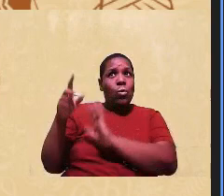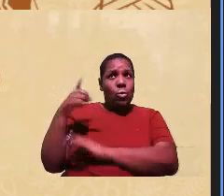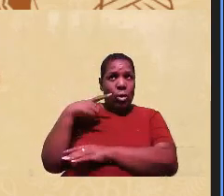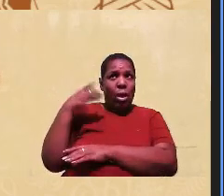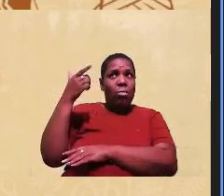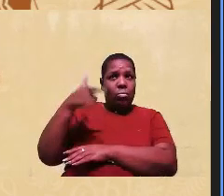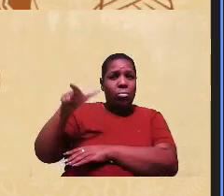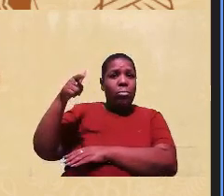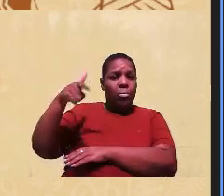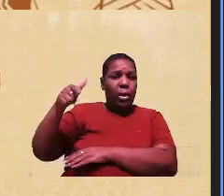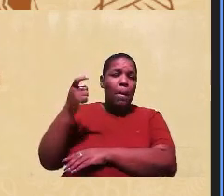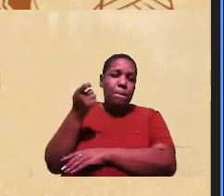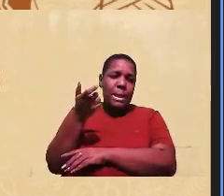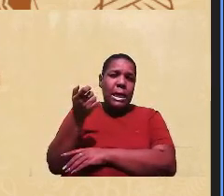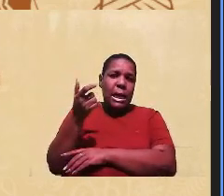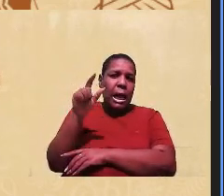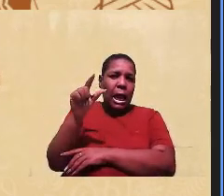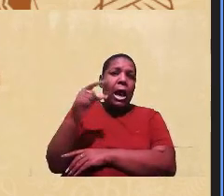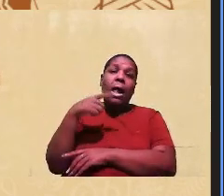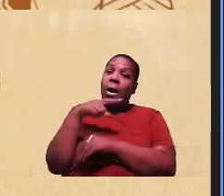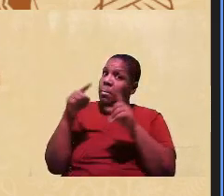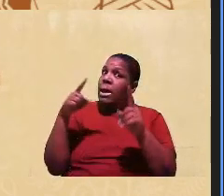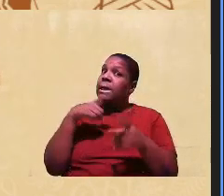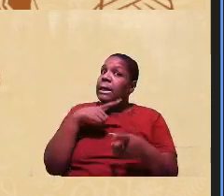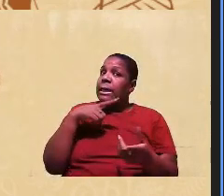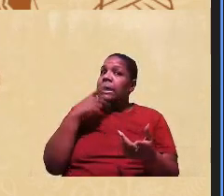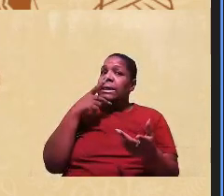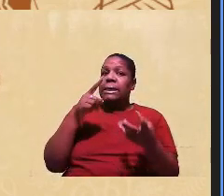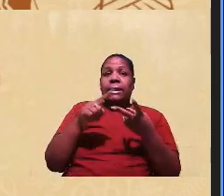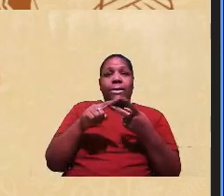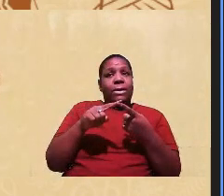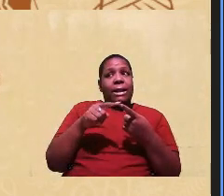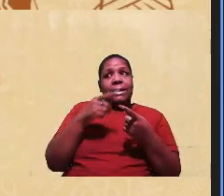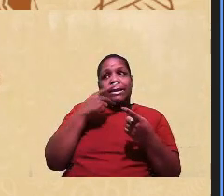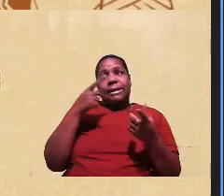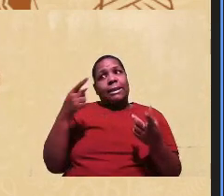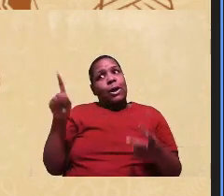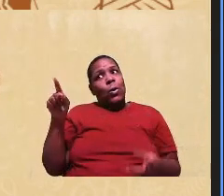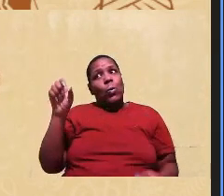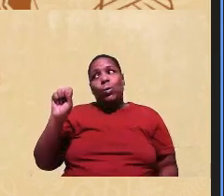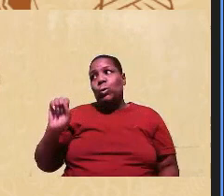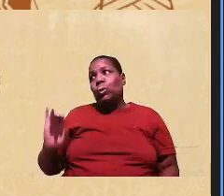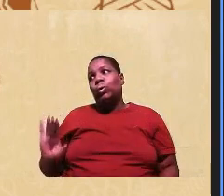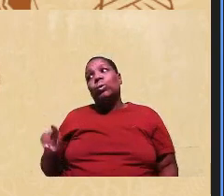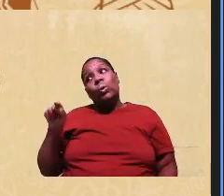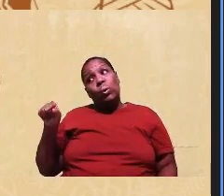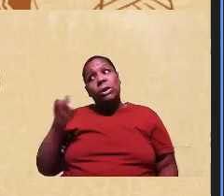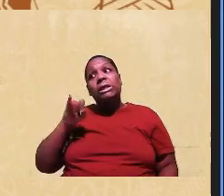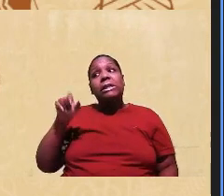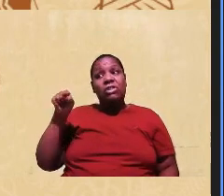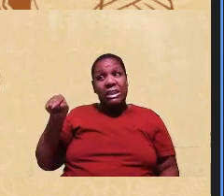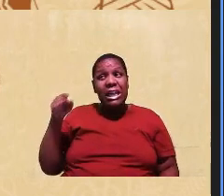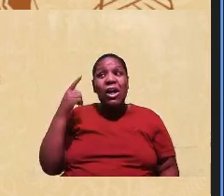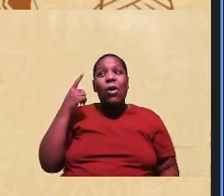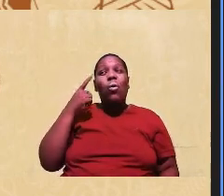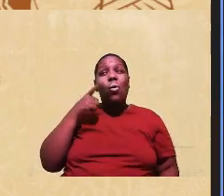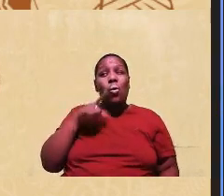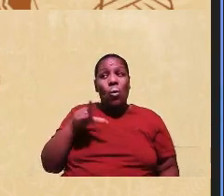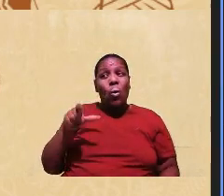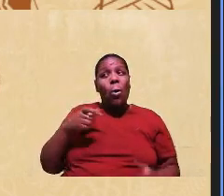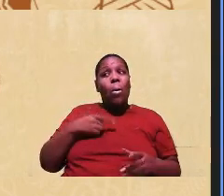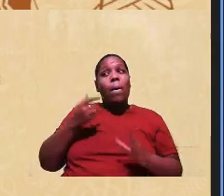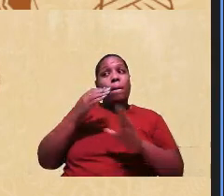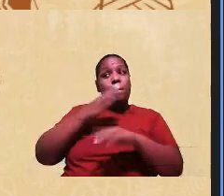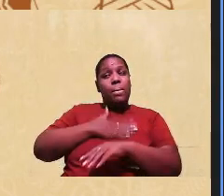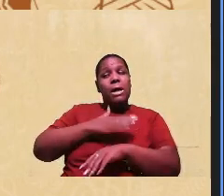mas tem. E aí, dizer, não, é porque, assim, lá no Sul, se você for, você pode ter mais chance,